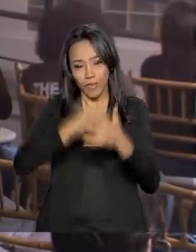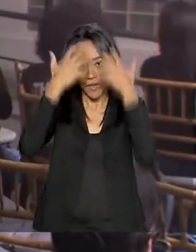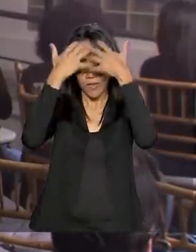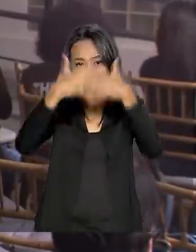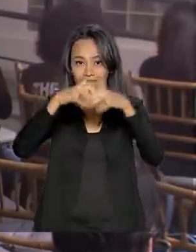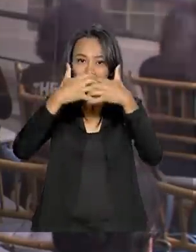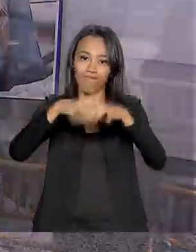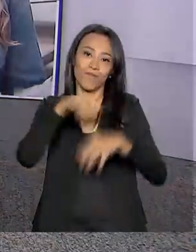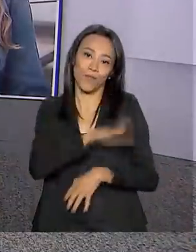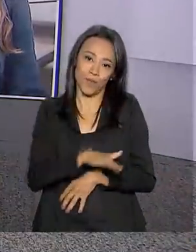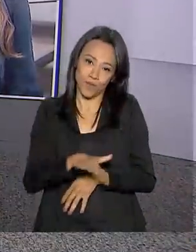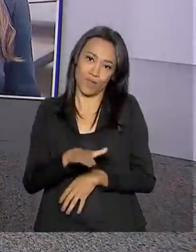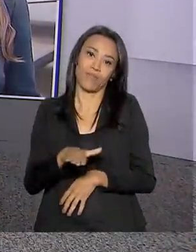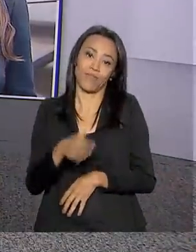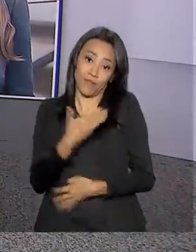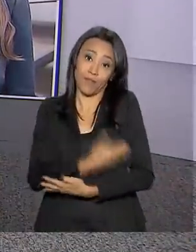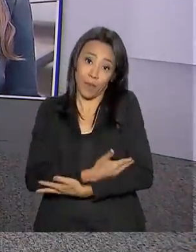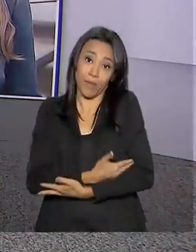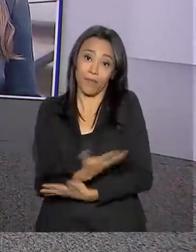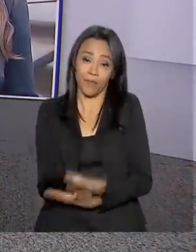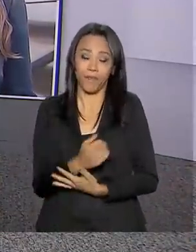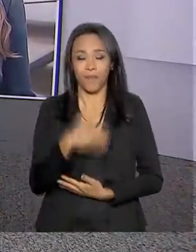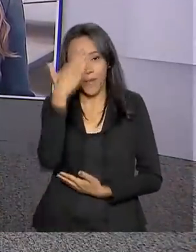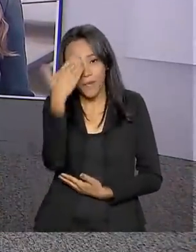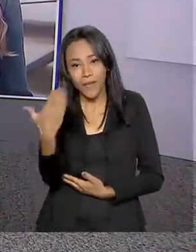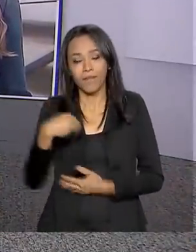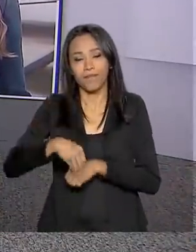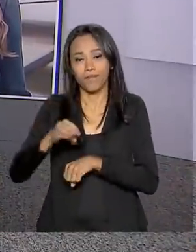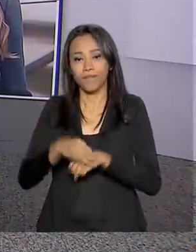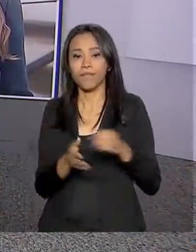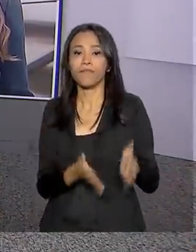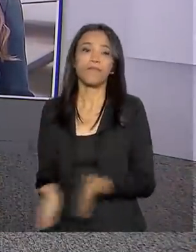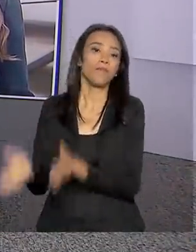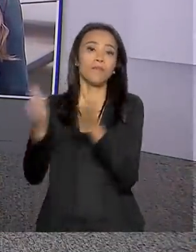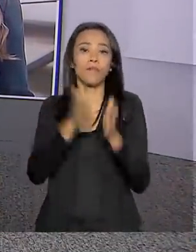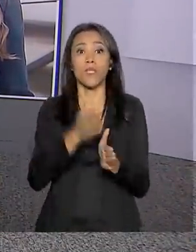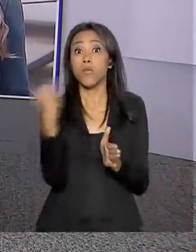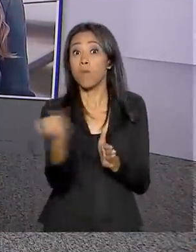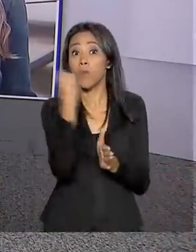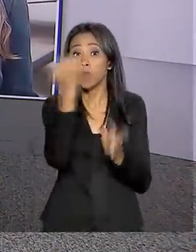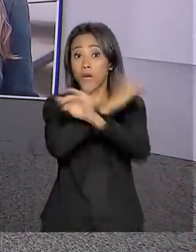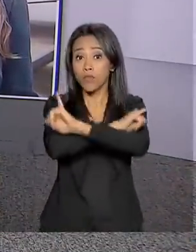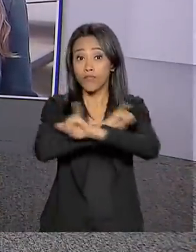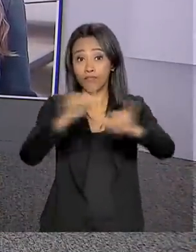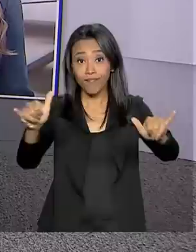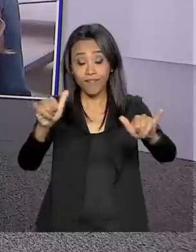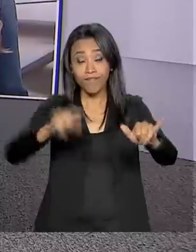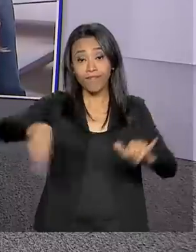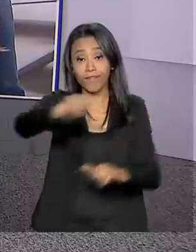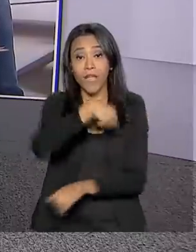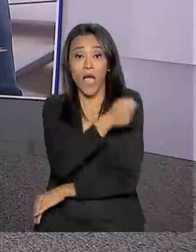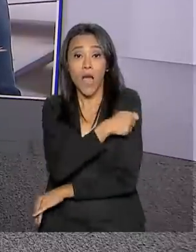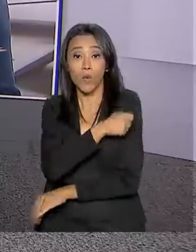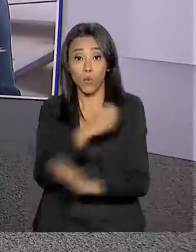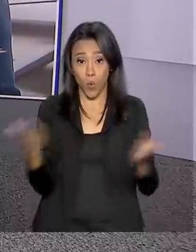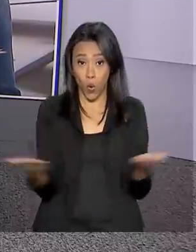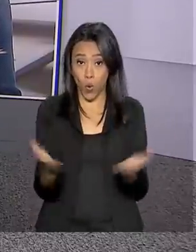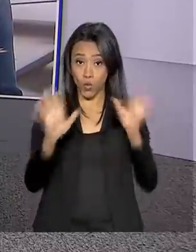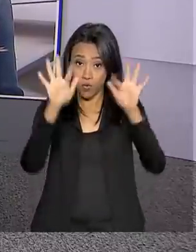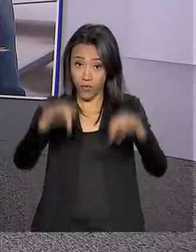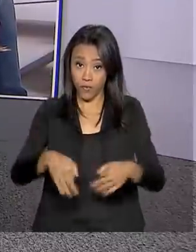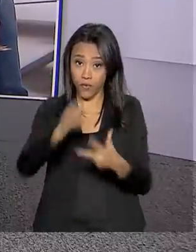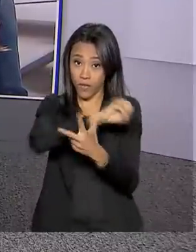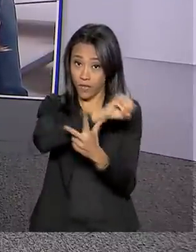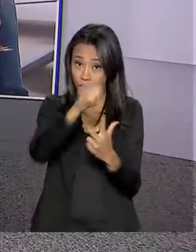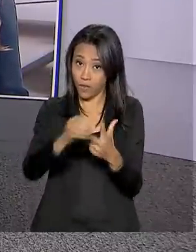Carla? Obrigada, Marcelo, pelas suas informações. E agora um recado importante para os estudantes. Terminam hoje as inscrições para o Enem,